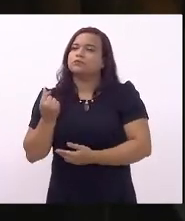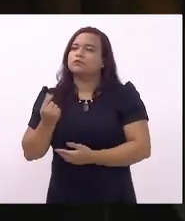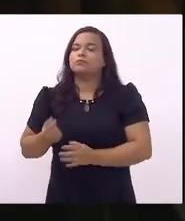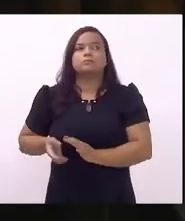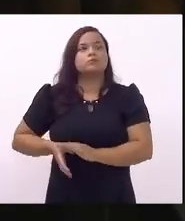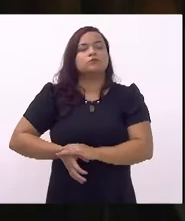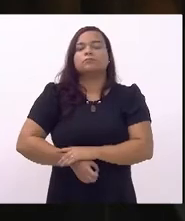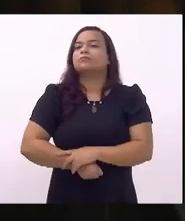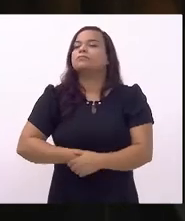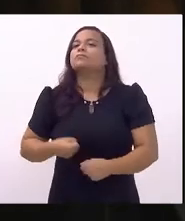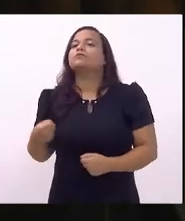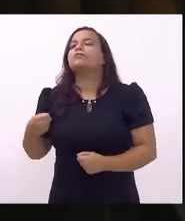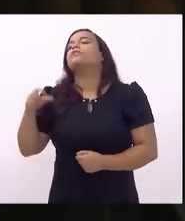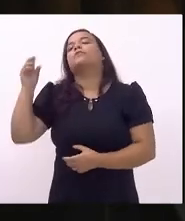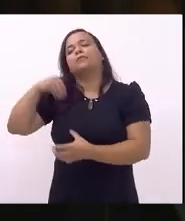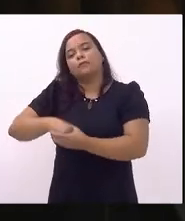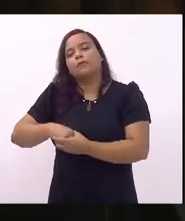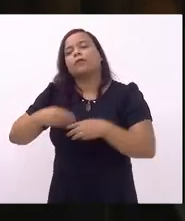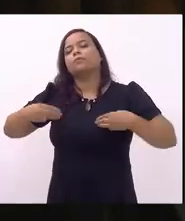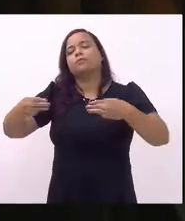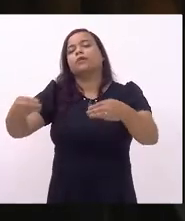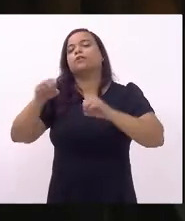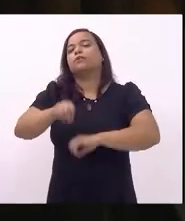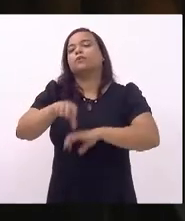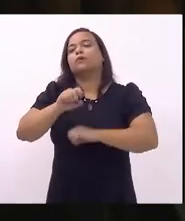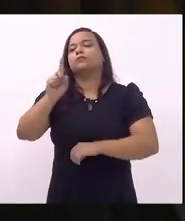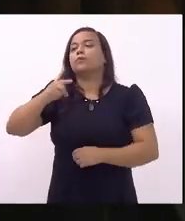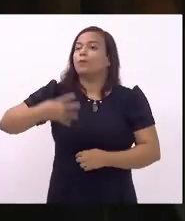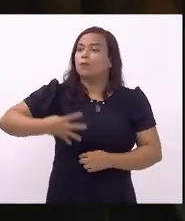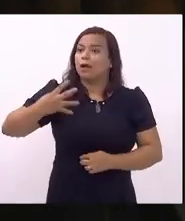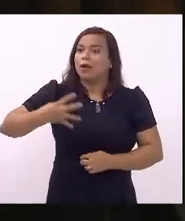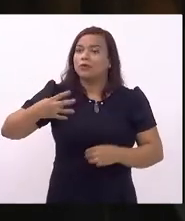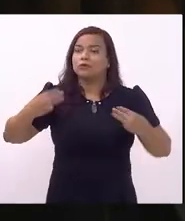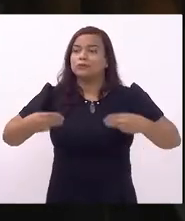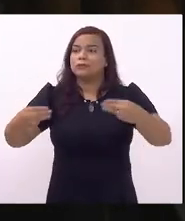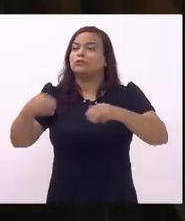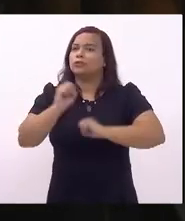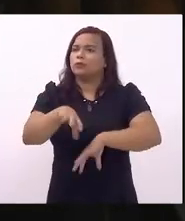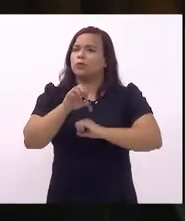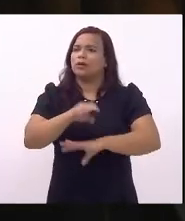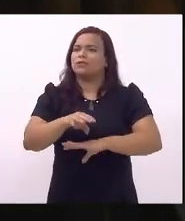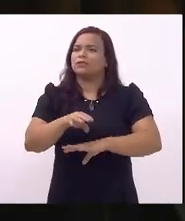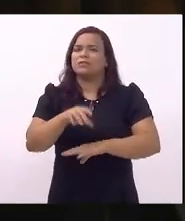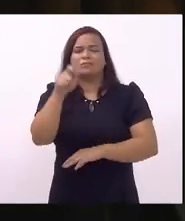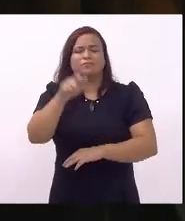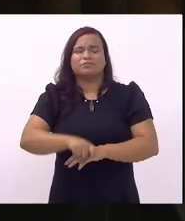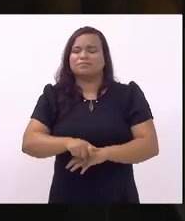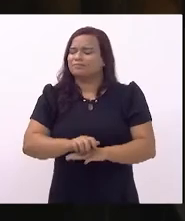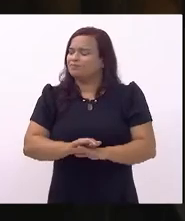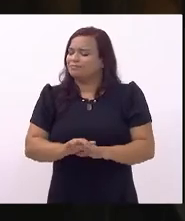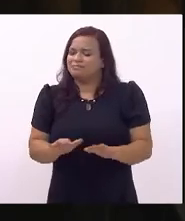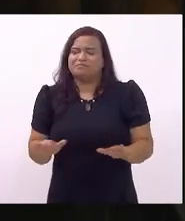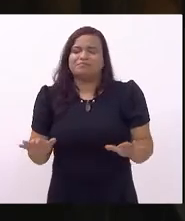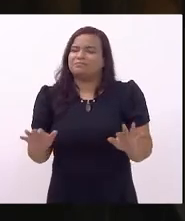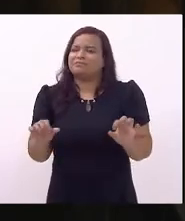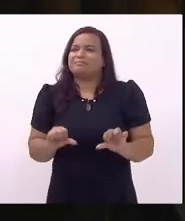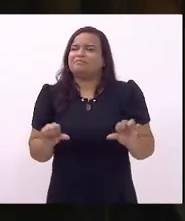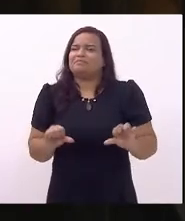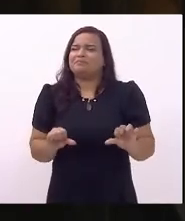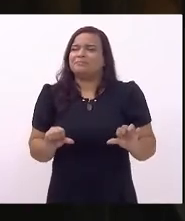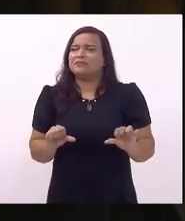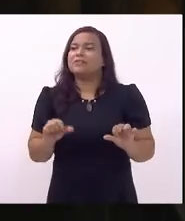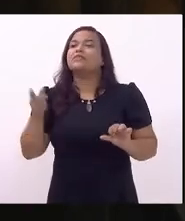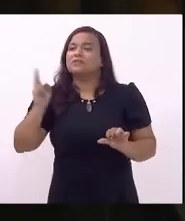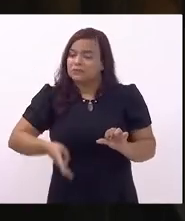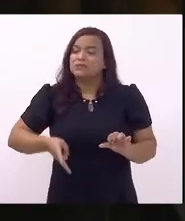quarto ministro da educação de baixíssimo nível e ninguém se surpreenderá que o quinto ministro será igualmente de baixo